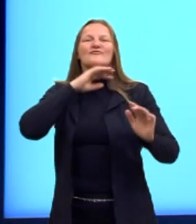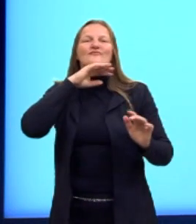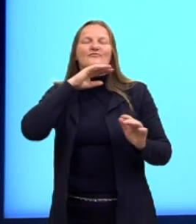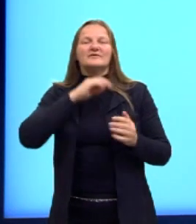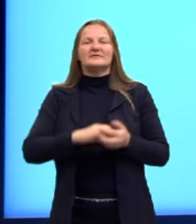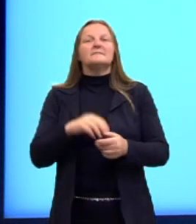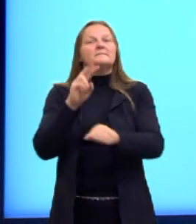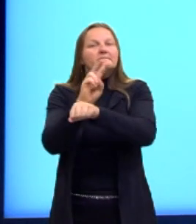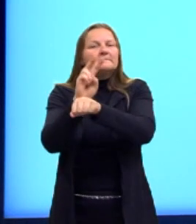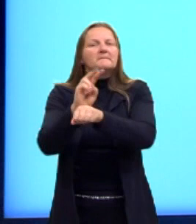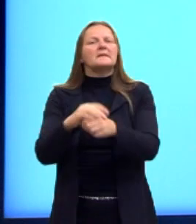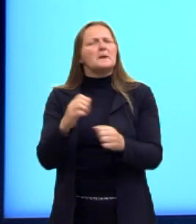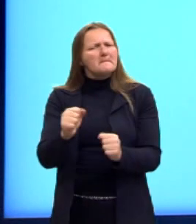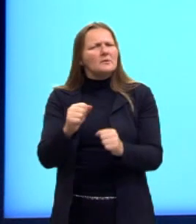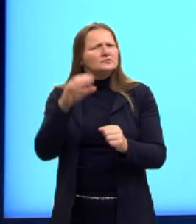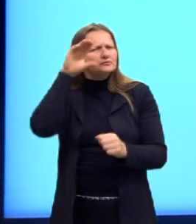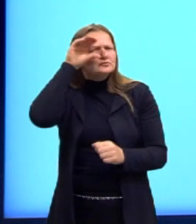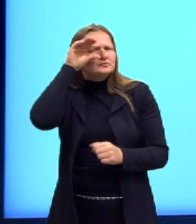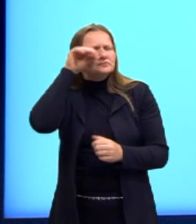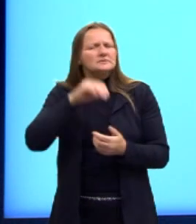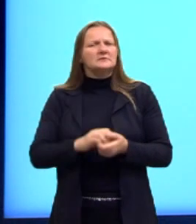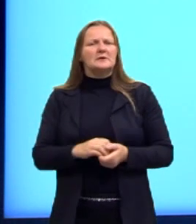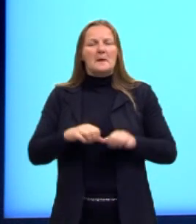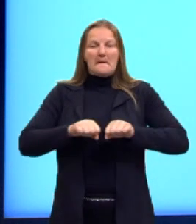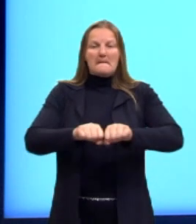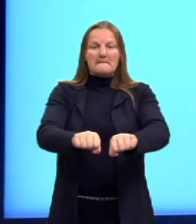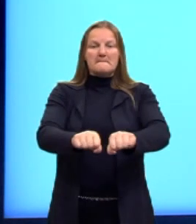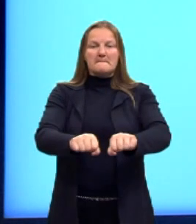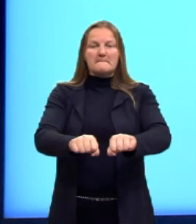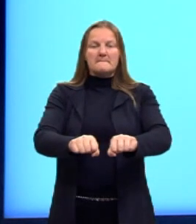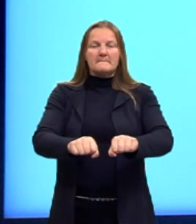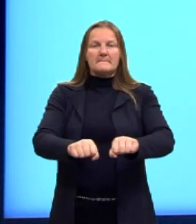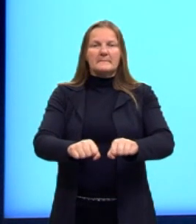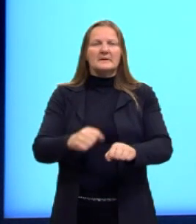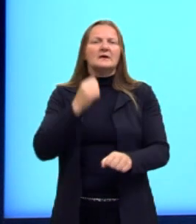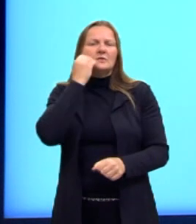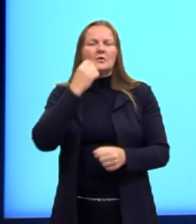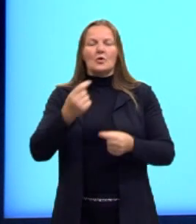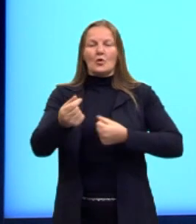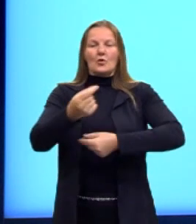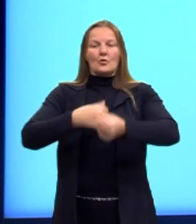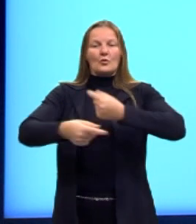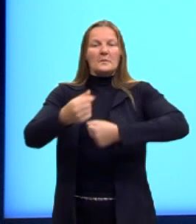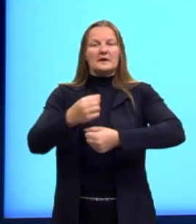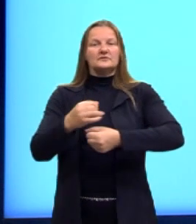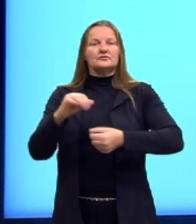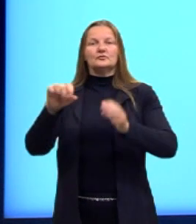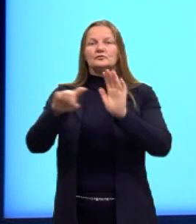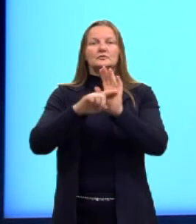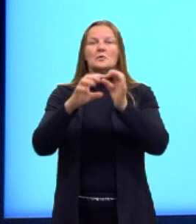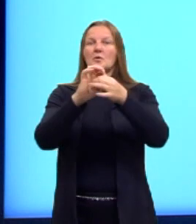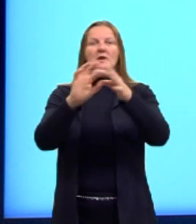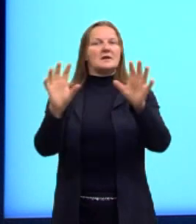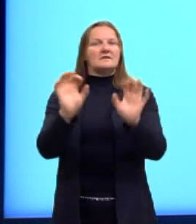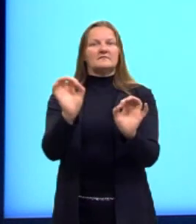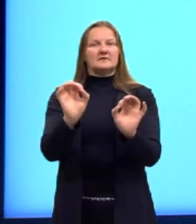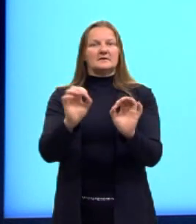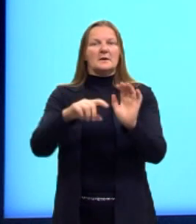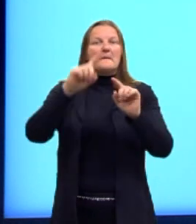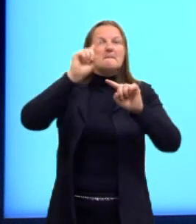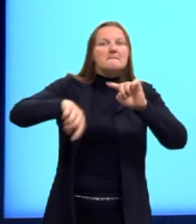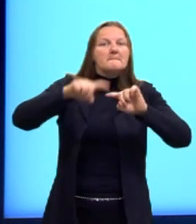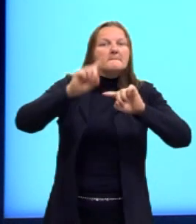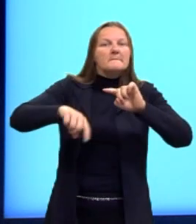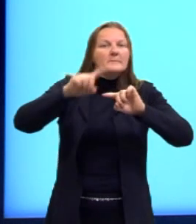usar. Quando eu falo mercado negro, posso falar sobre comércio ilegal, comércio que não é permitido. A gente pode usar